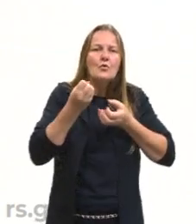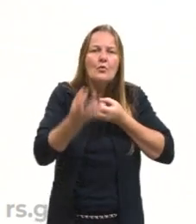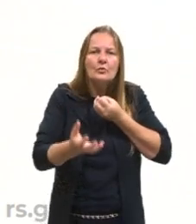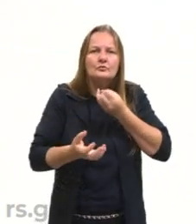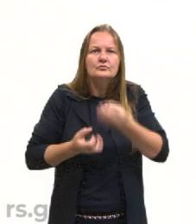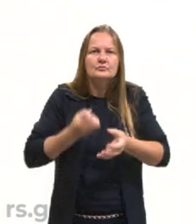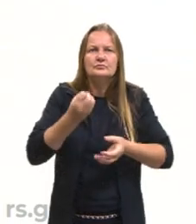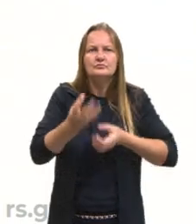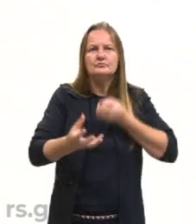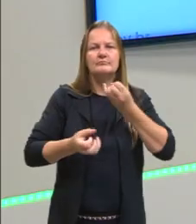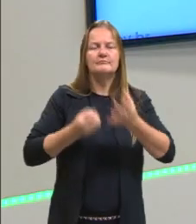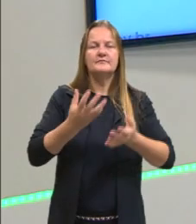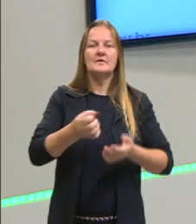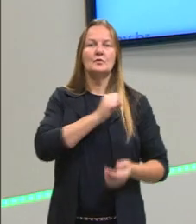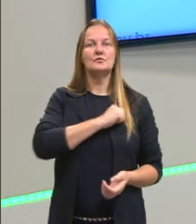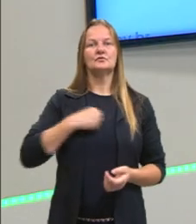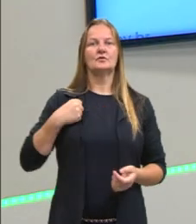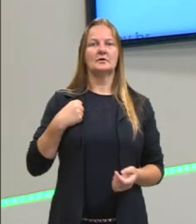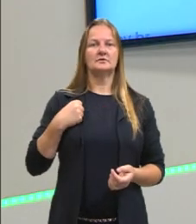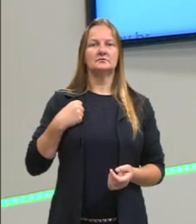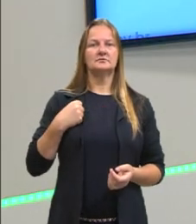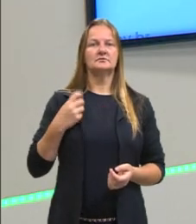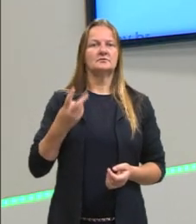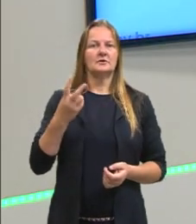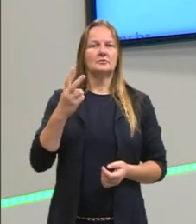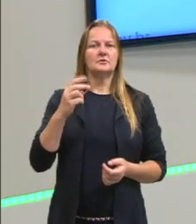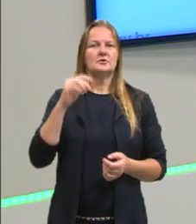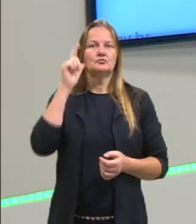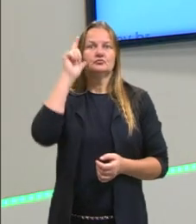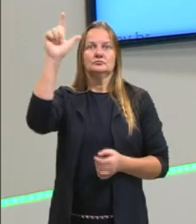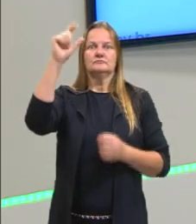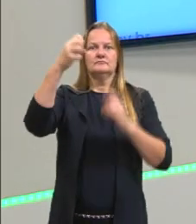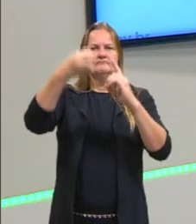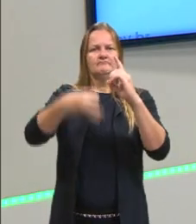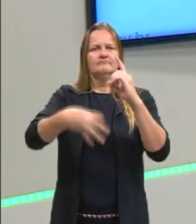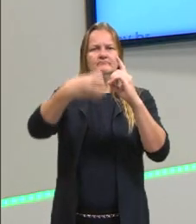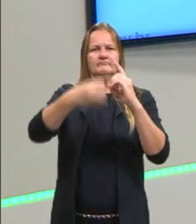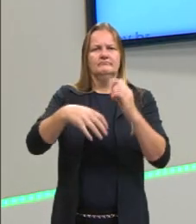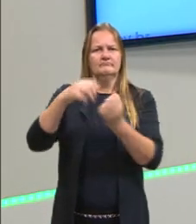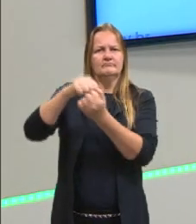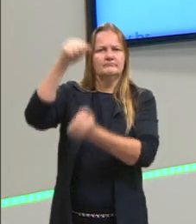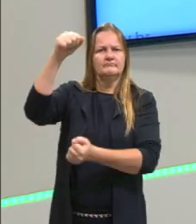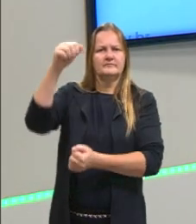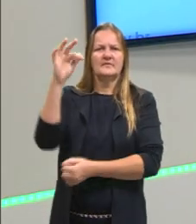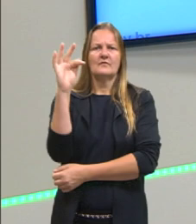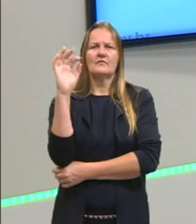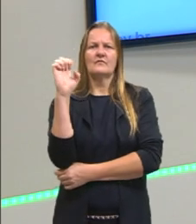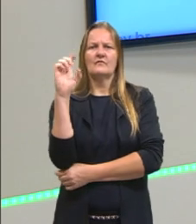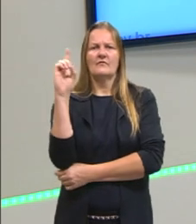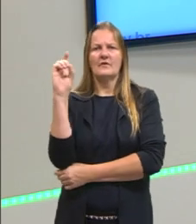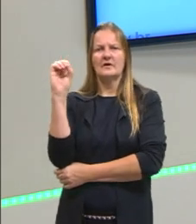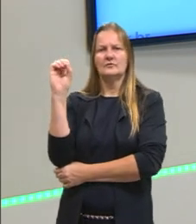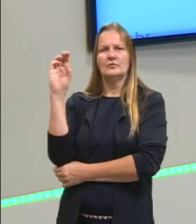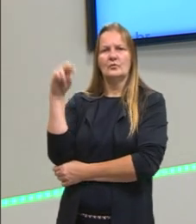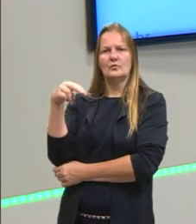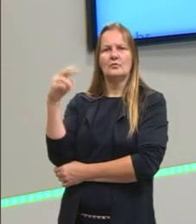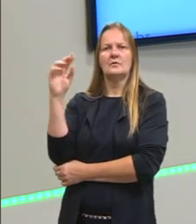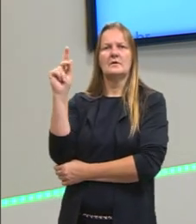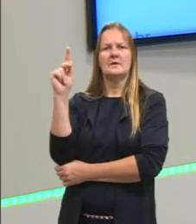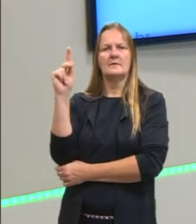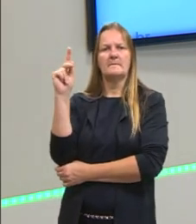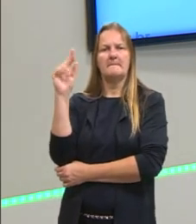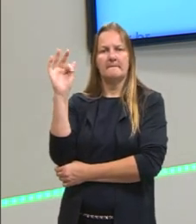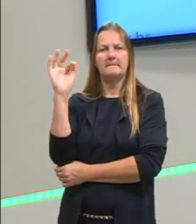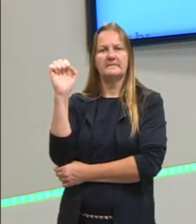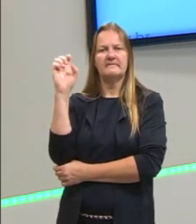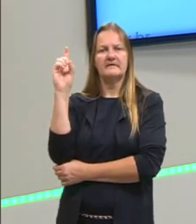Sócrates, onde sempre Sócrates vencia os discursos. Por exemplo, o Fédon, o Fedro, o Banquete,